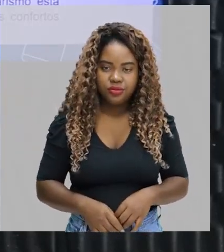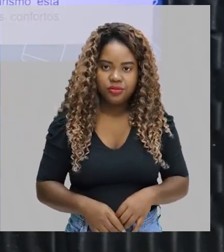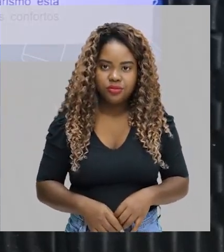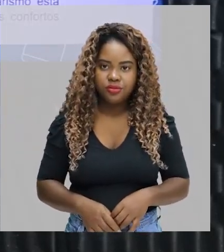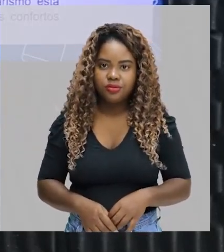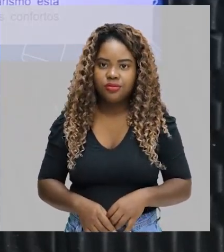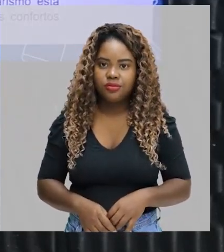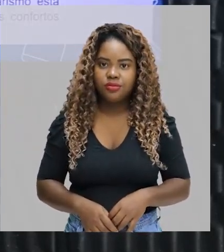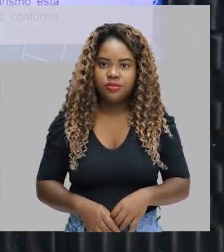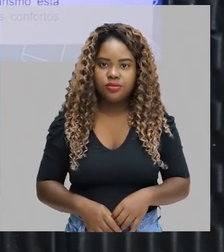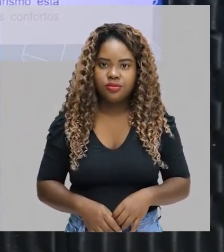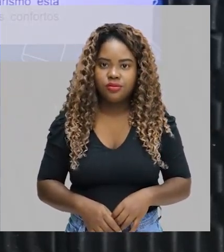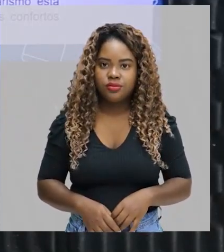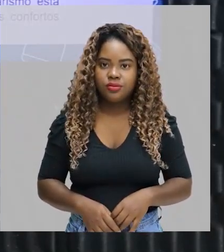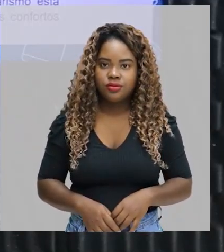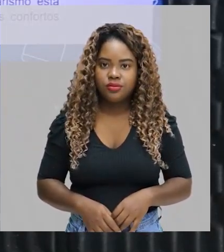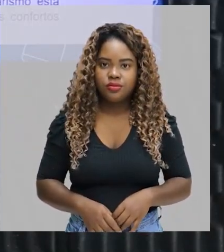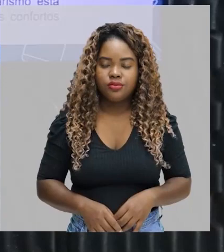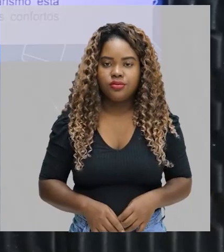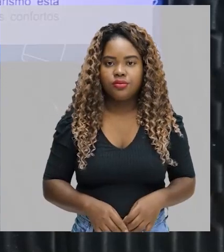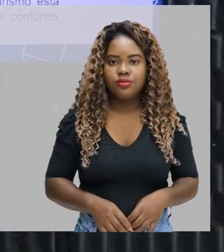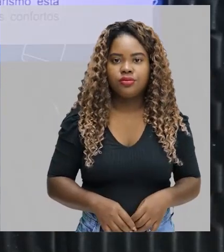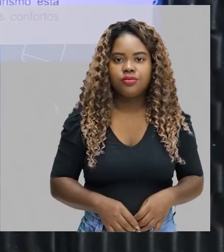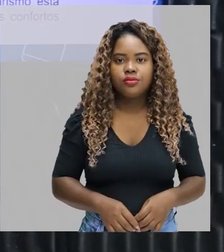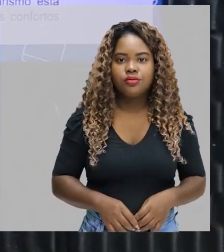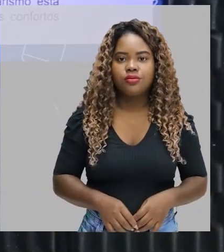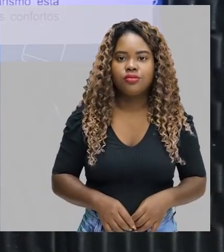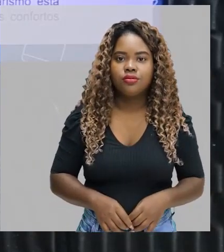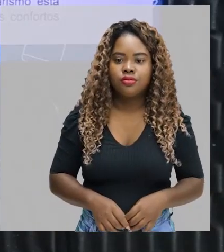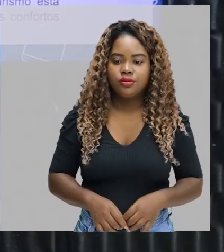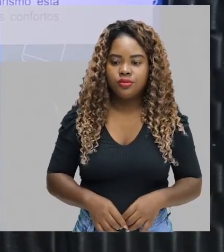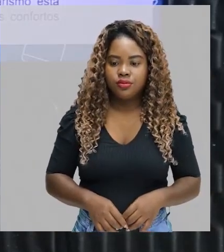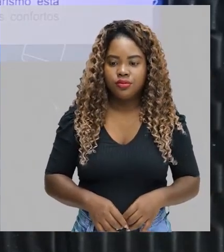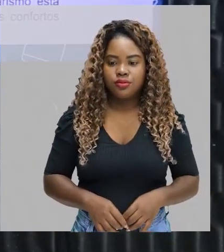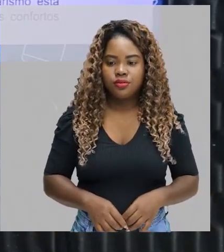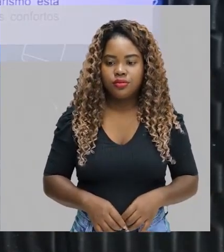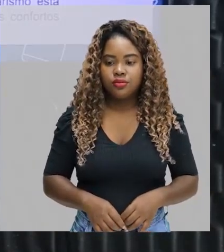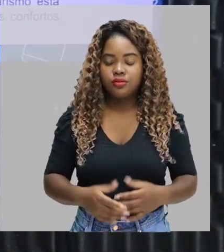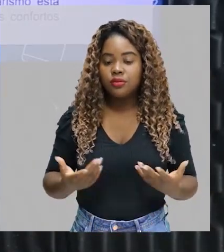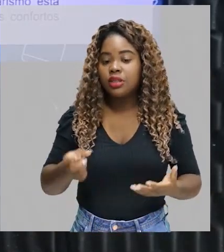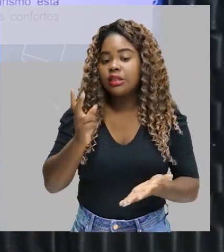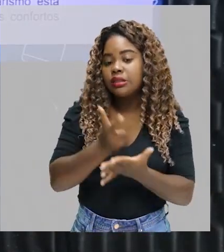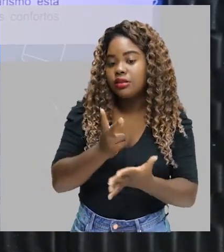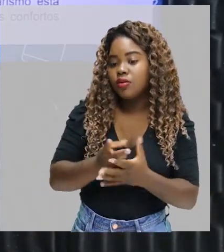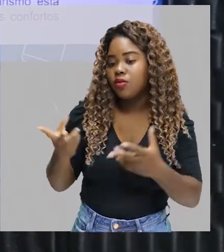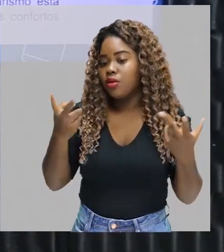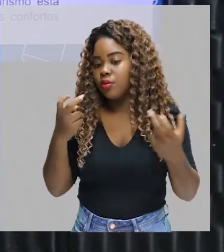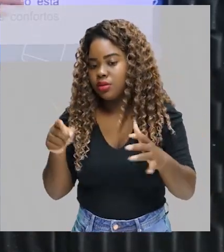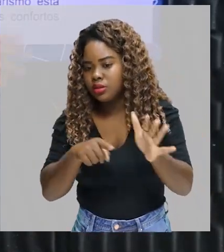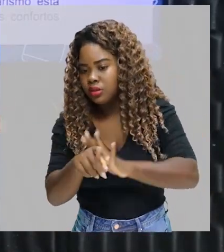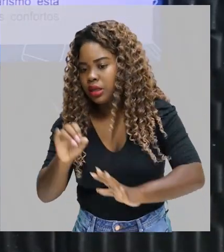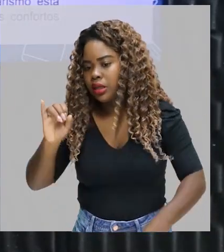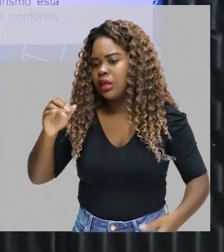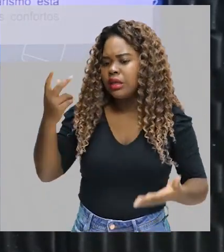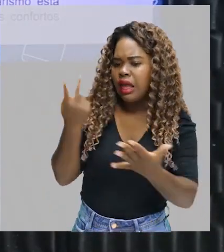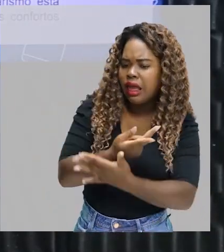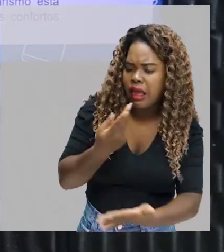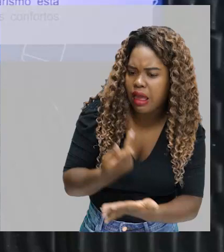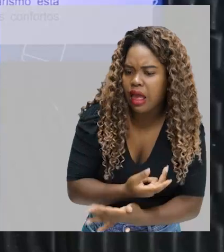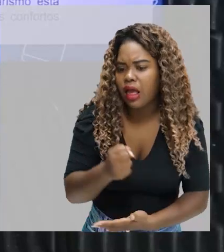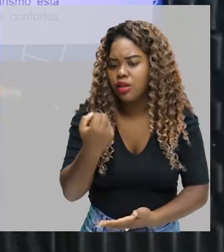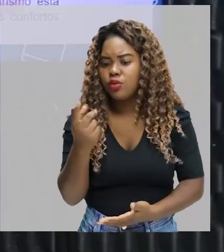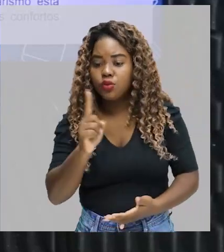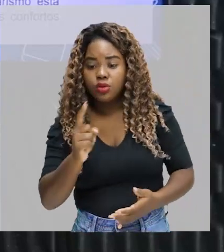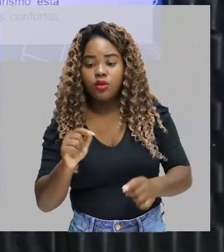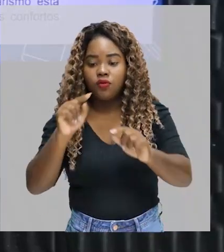da população. Sobre o tema, assinale a opção incorreta. Sempre que vocês olharem incorreta ou